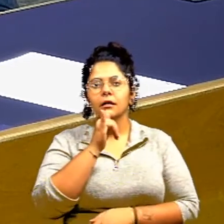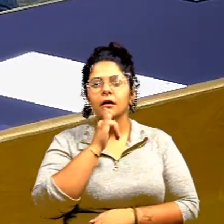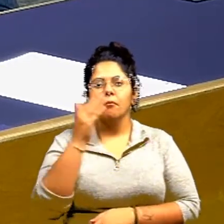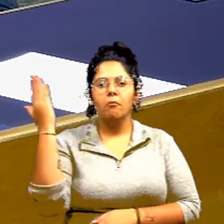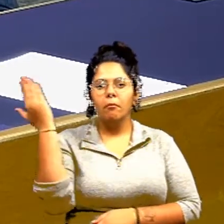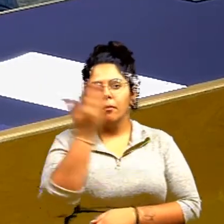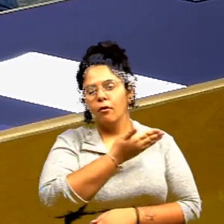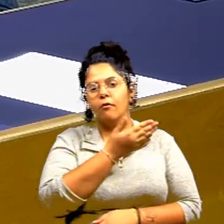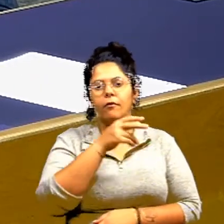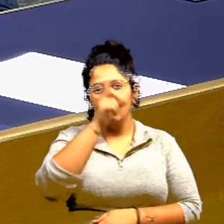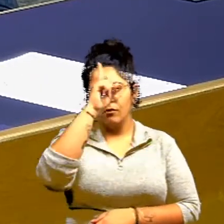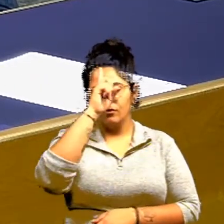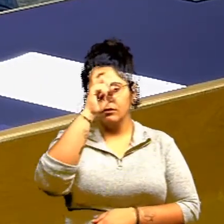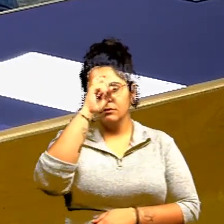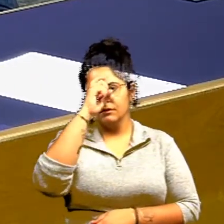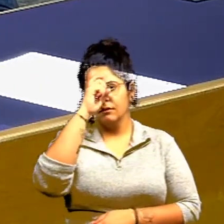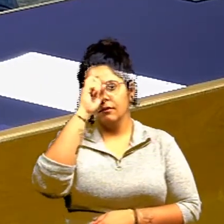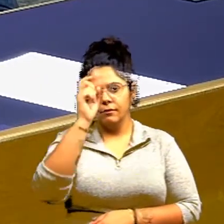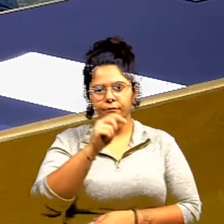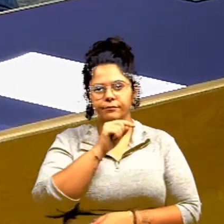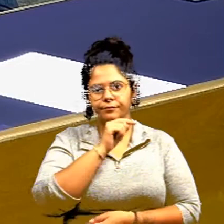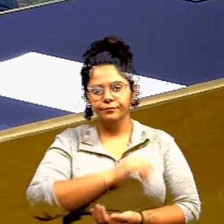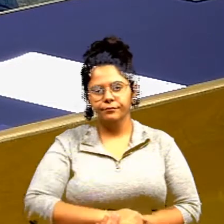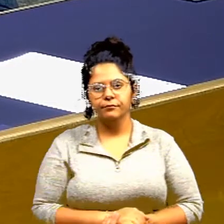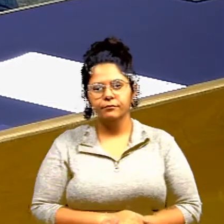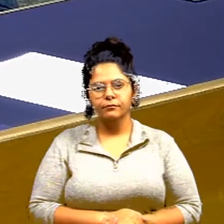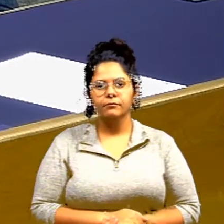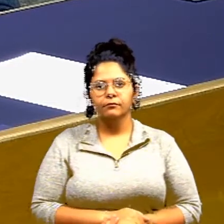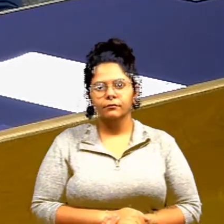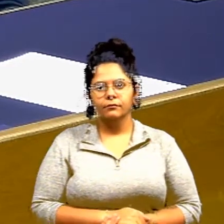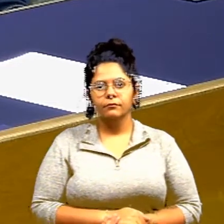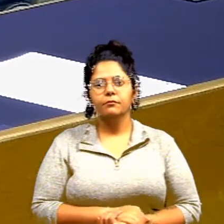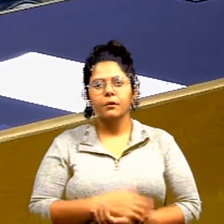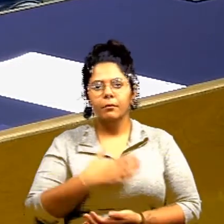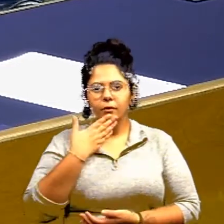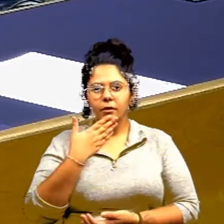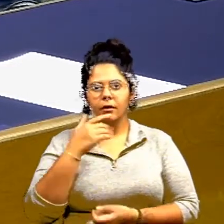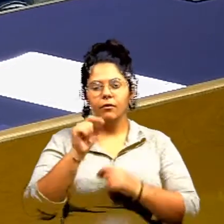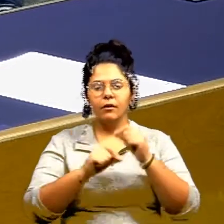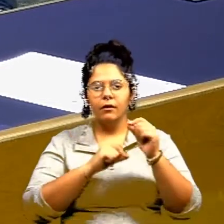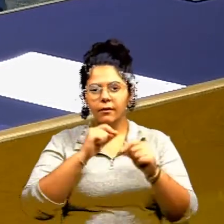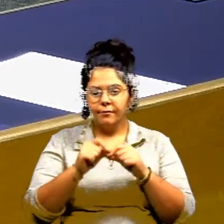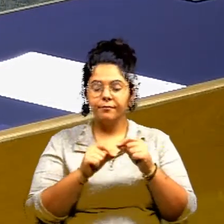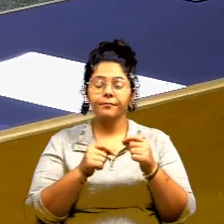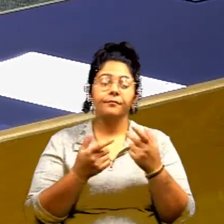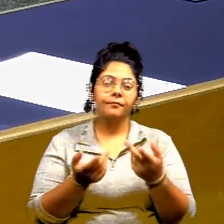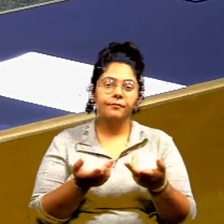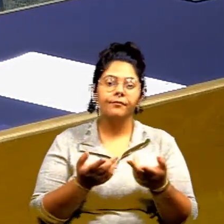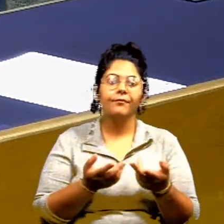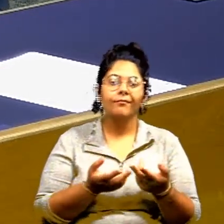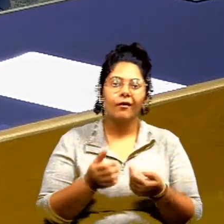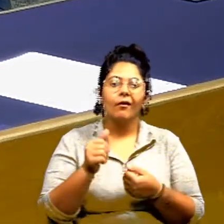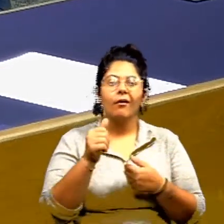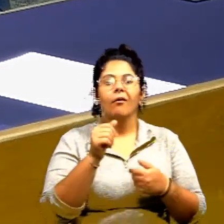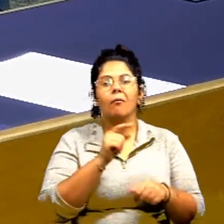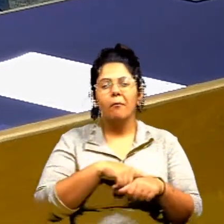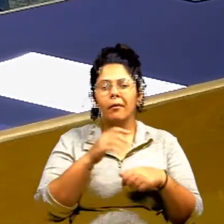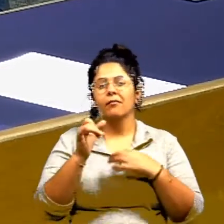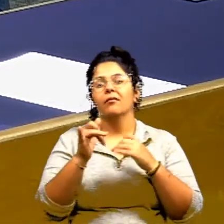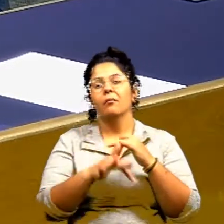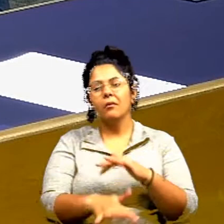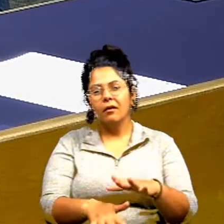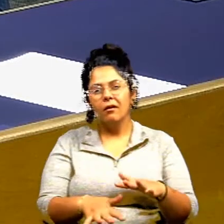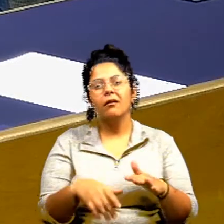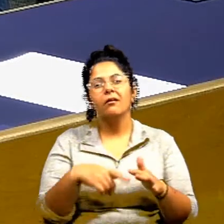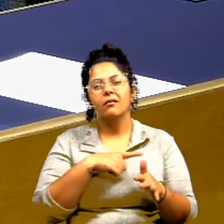que está fazendo das tripas ao coração para poder licitar os móveis mesmo no momento de pandemia cumprir